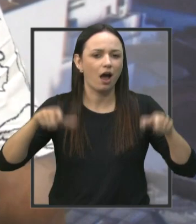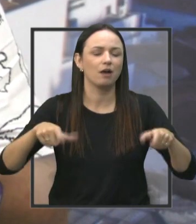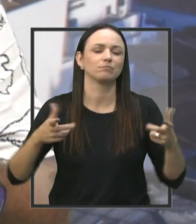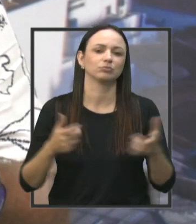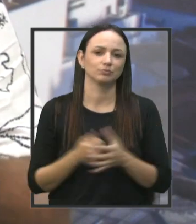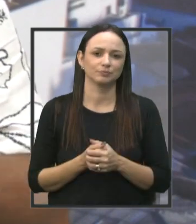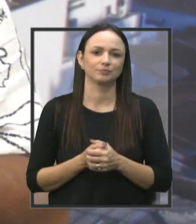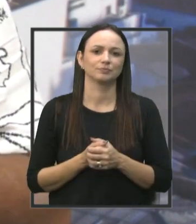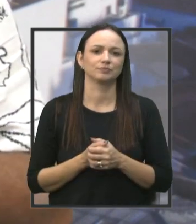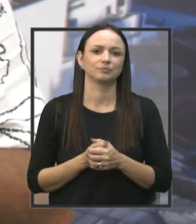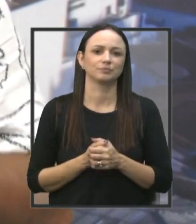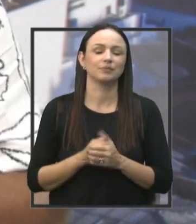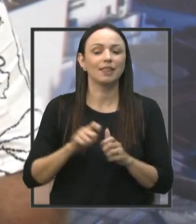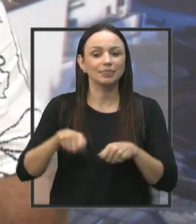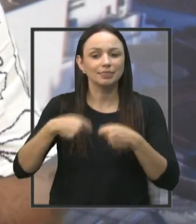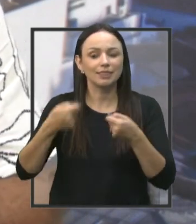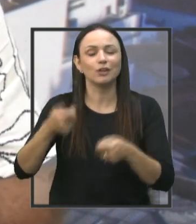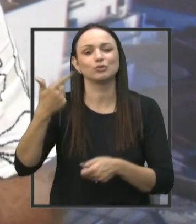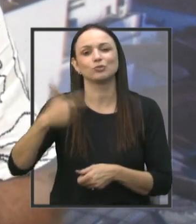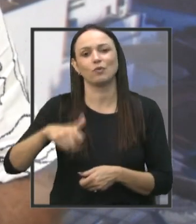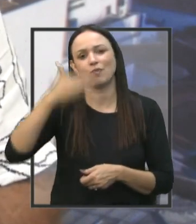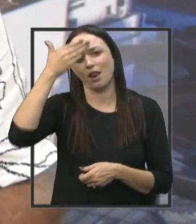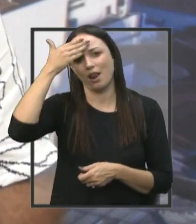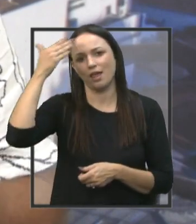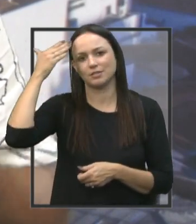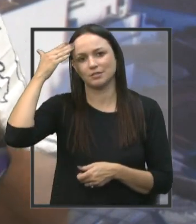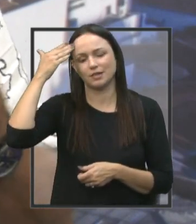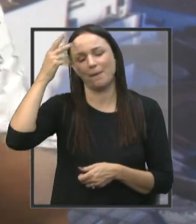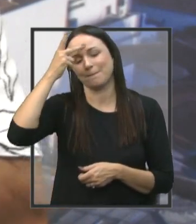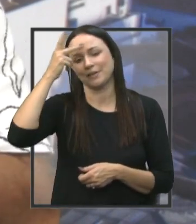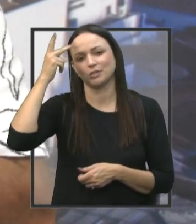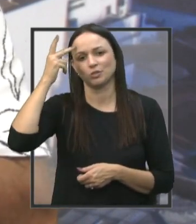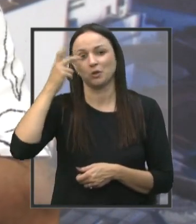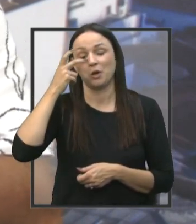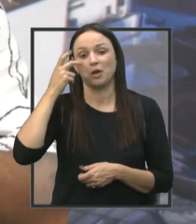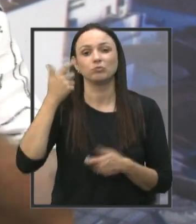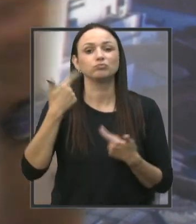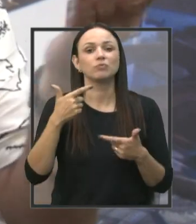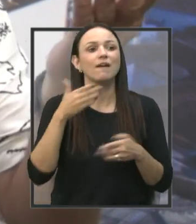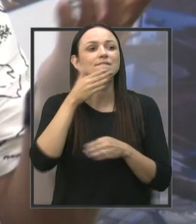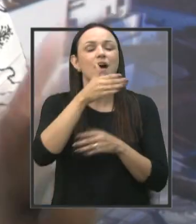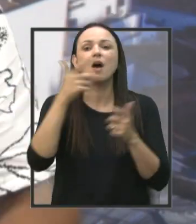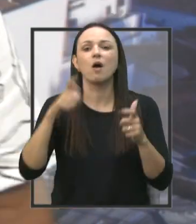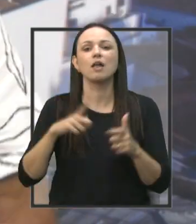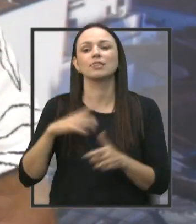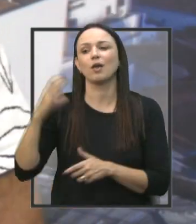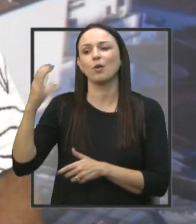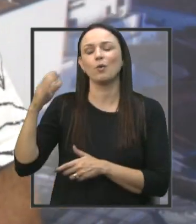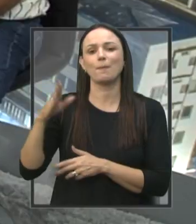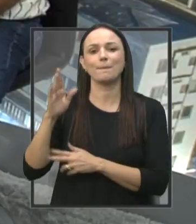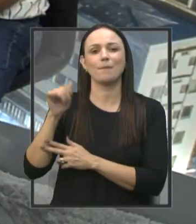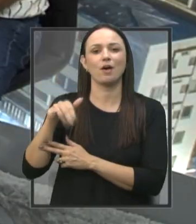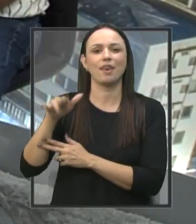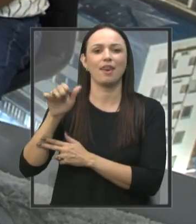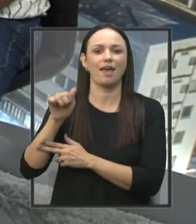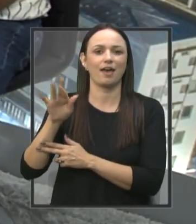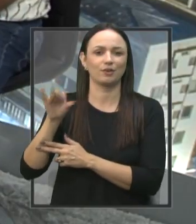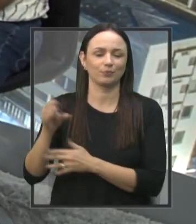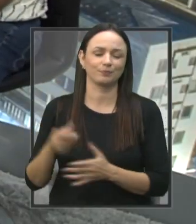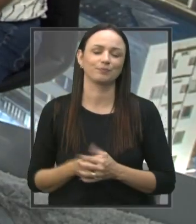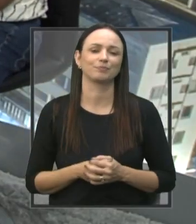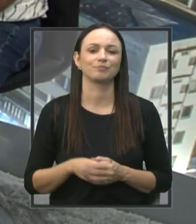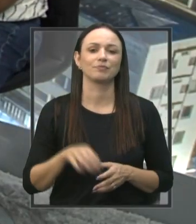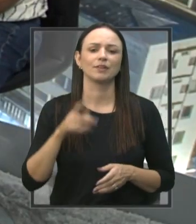tá? Dá de novo o prazer para as pessoas que não tem pra onde ir, tem um clube como o Balneário. Bom, falando